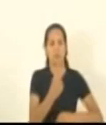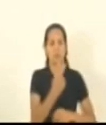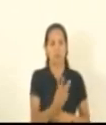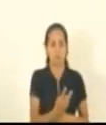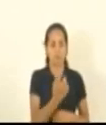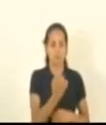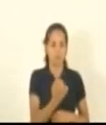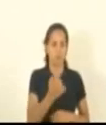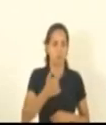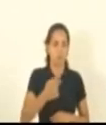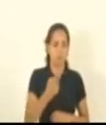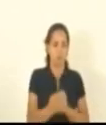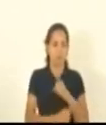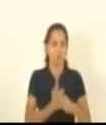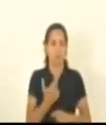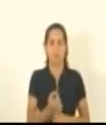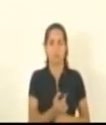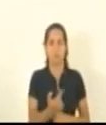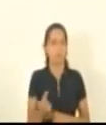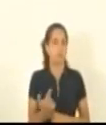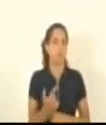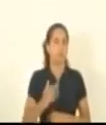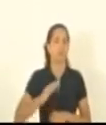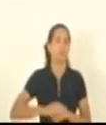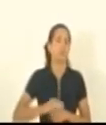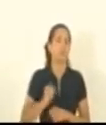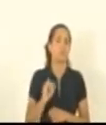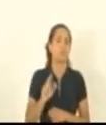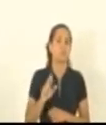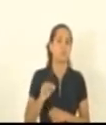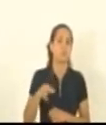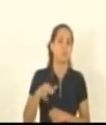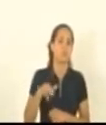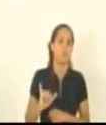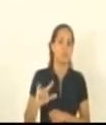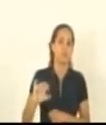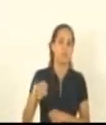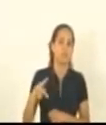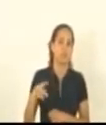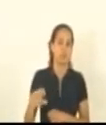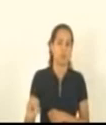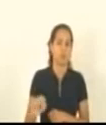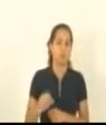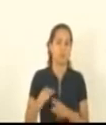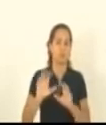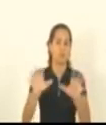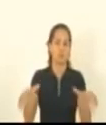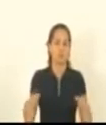-2022, de autoria de deputada Erini Lopes. Convoco a Comissão de Constituição e Justiça.